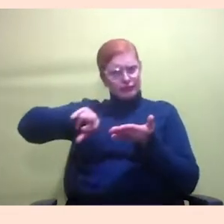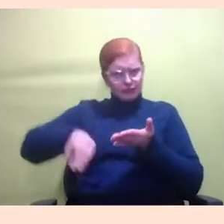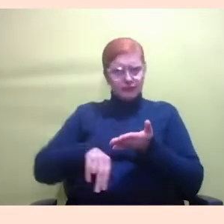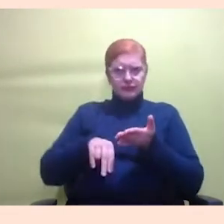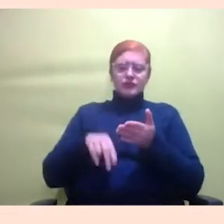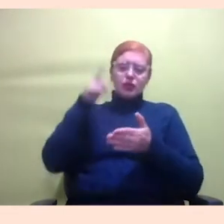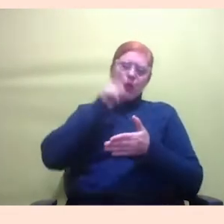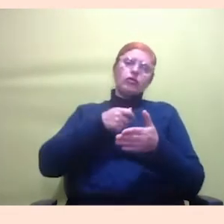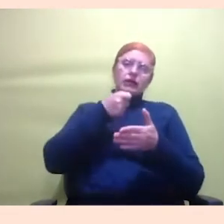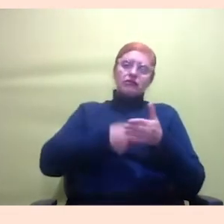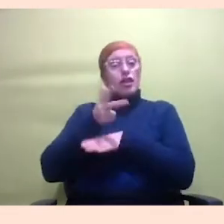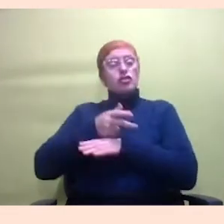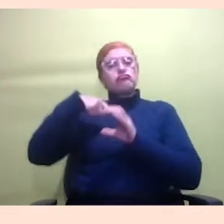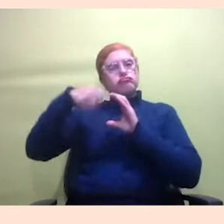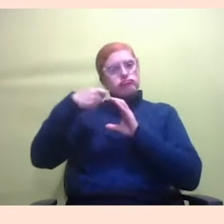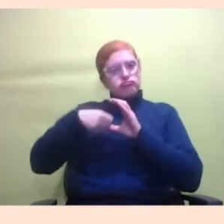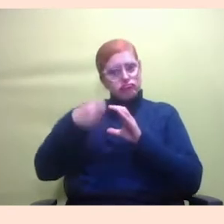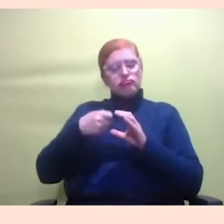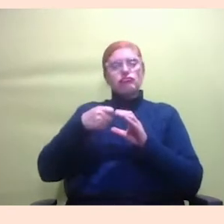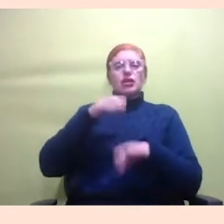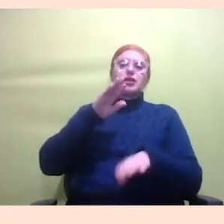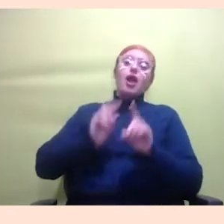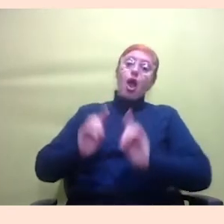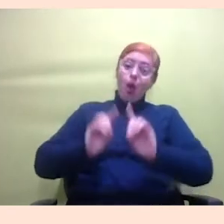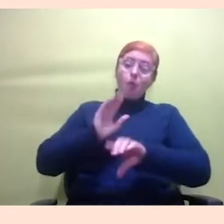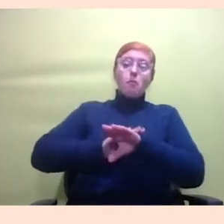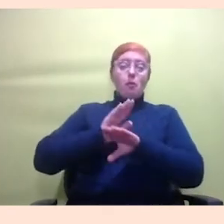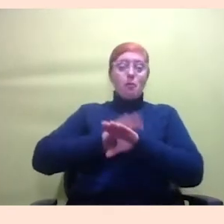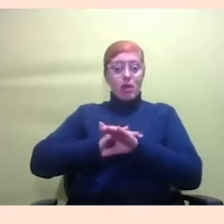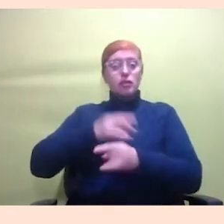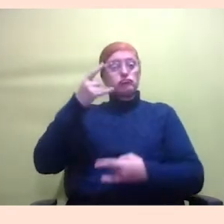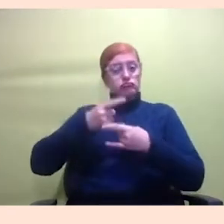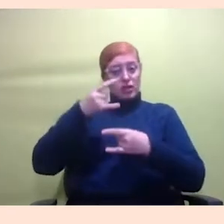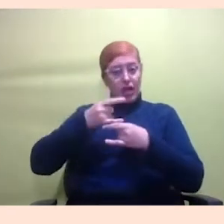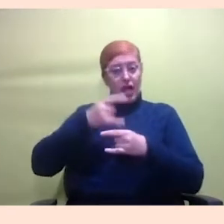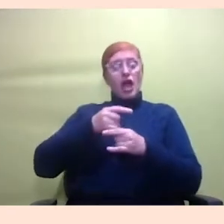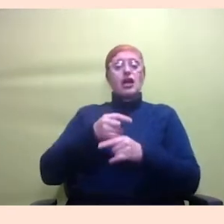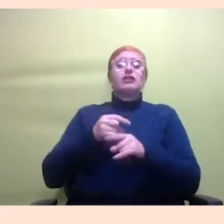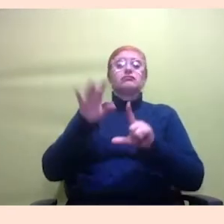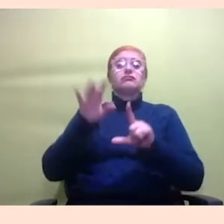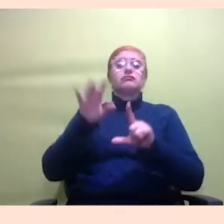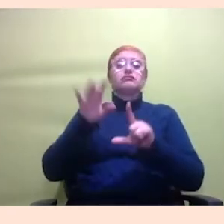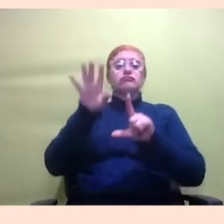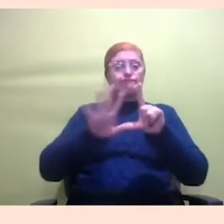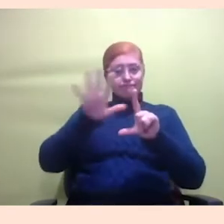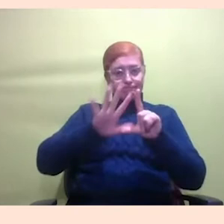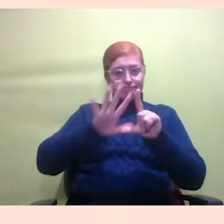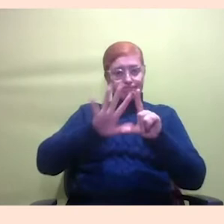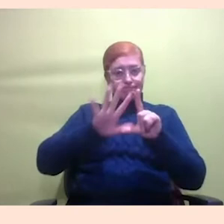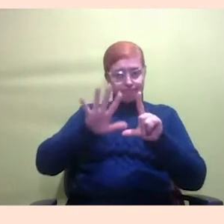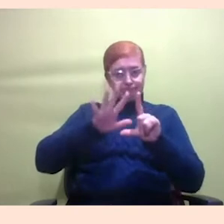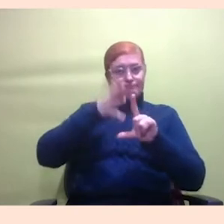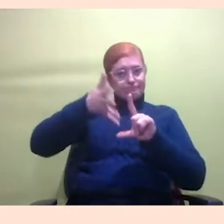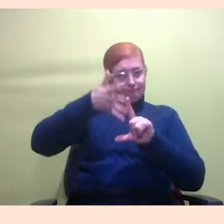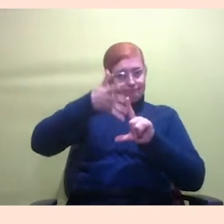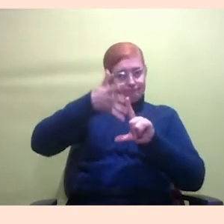tentar os webinários, né? Em alguns momentos dá para fazer o webinário, mas eu acho que a gente precisa também pensar nessa perspectiva, Eu venho, eu frequento um terreiro que o meu